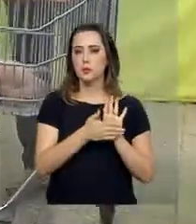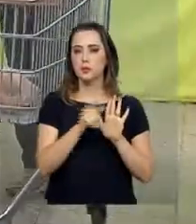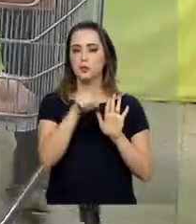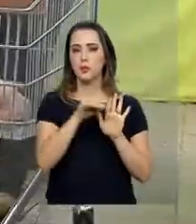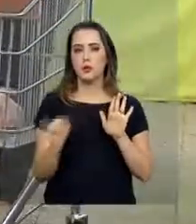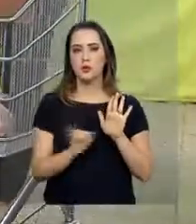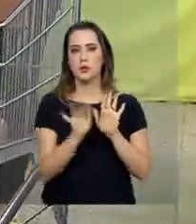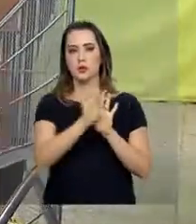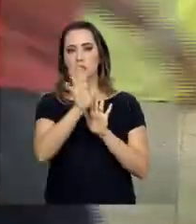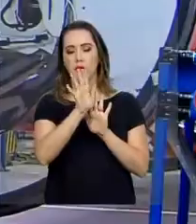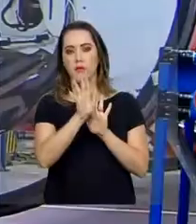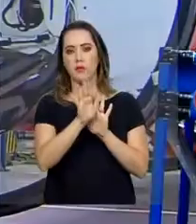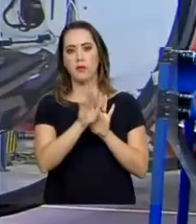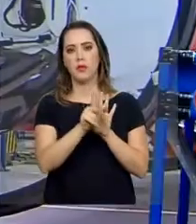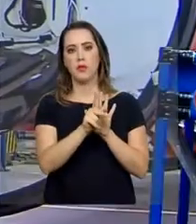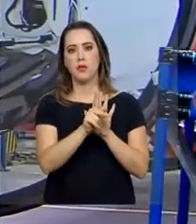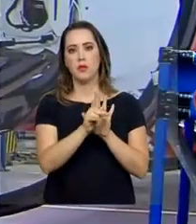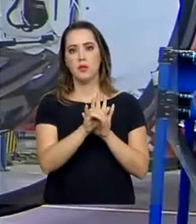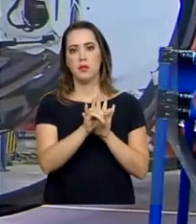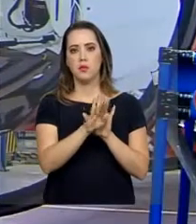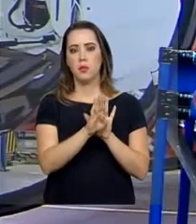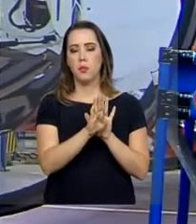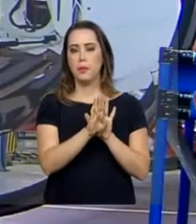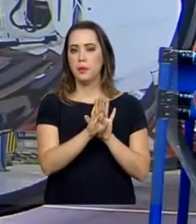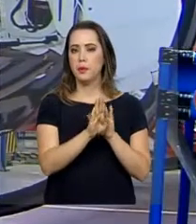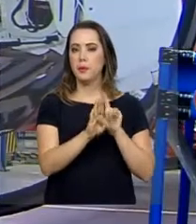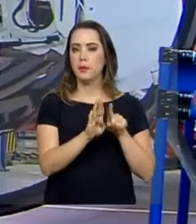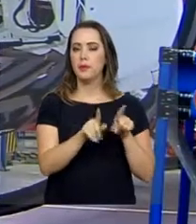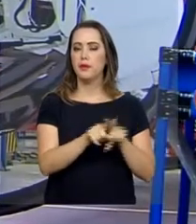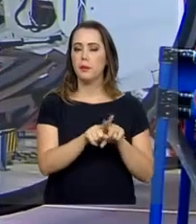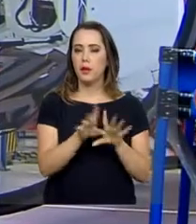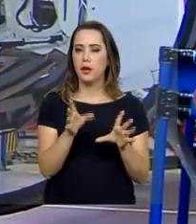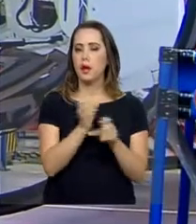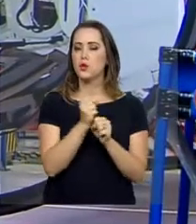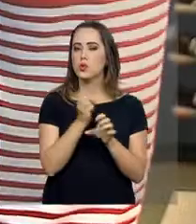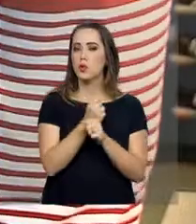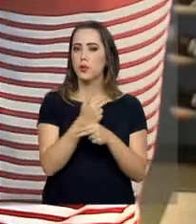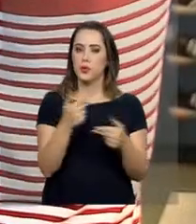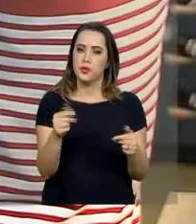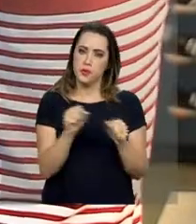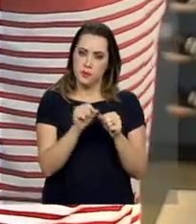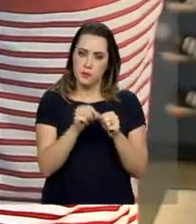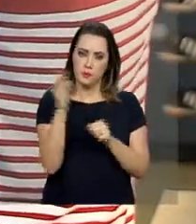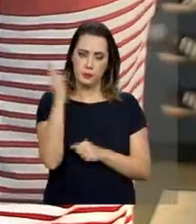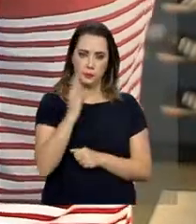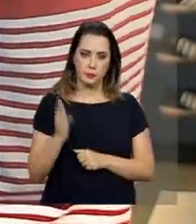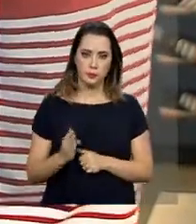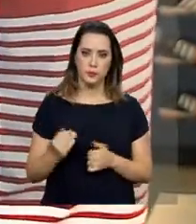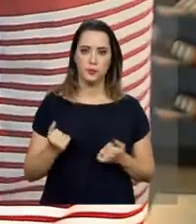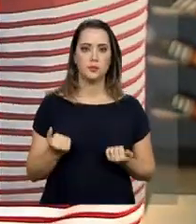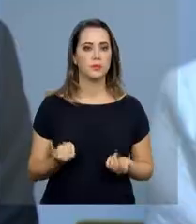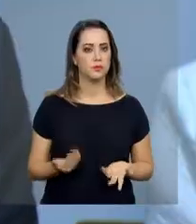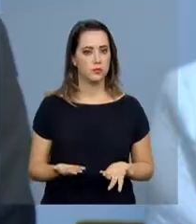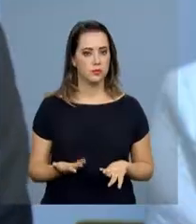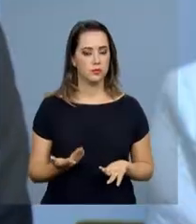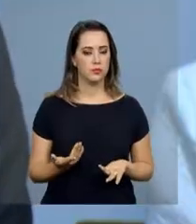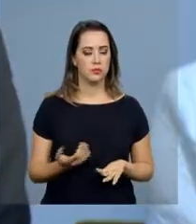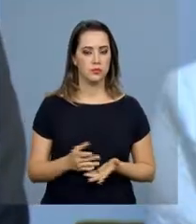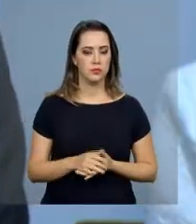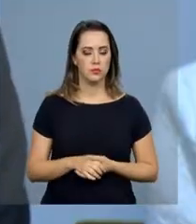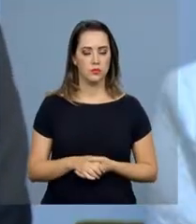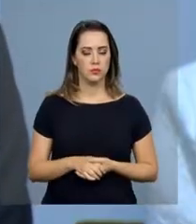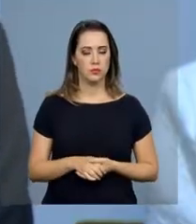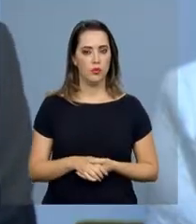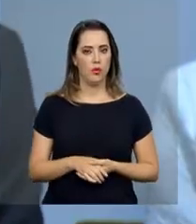inflação e o produto interno bruto, o PIB, que é a soma de todos os bens e serviços produzidos no país. Com a situação